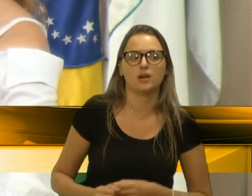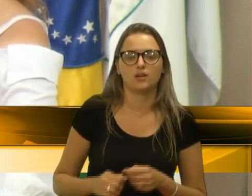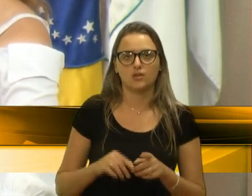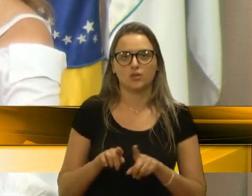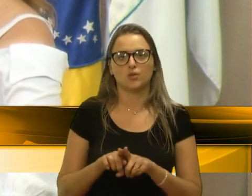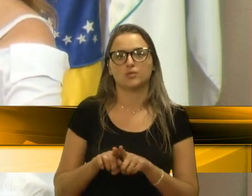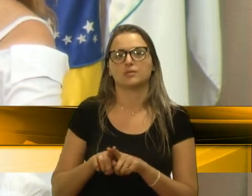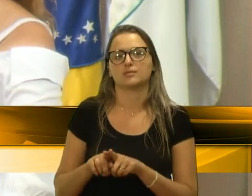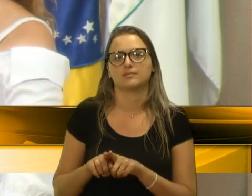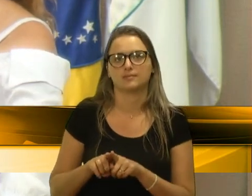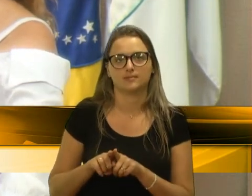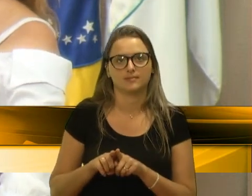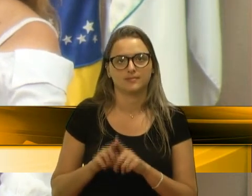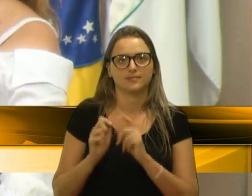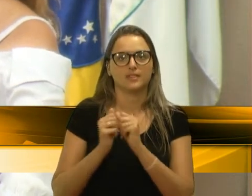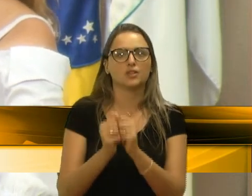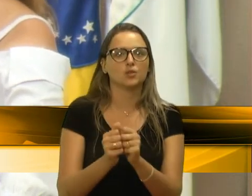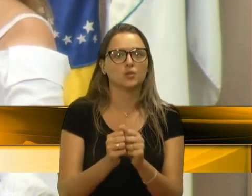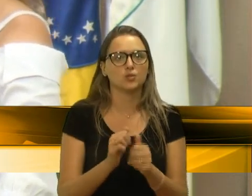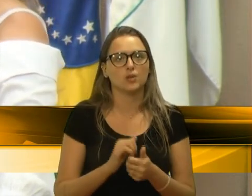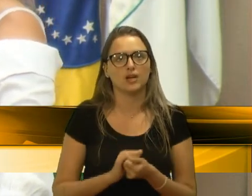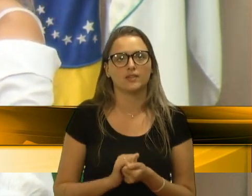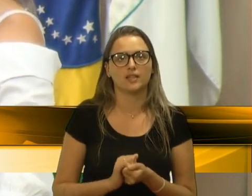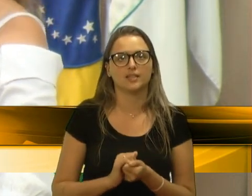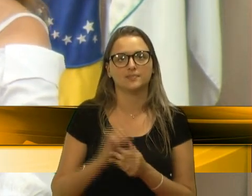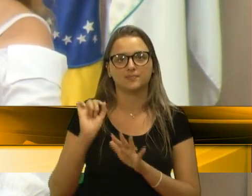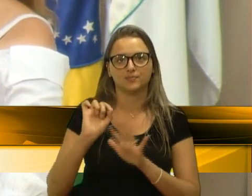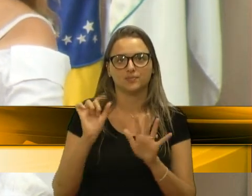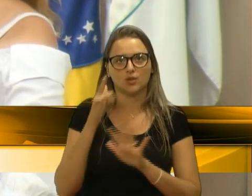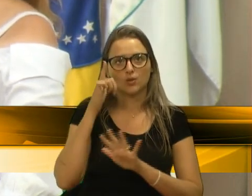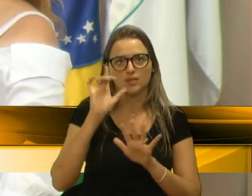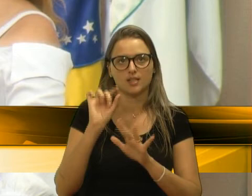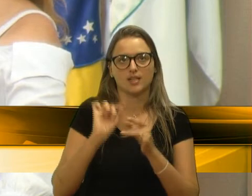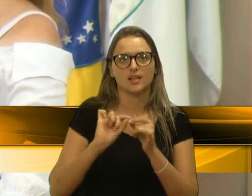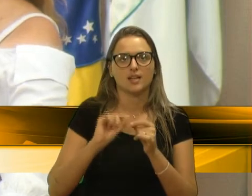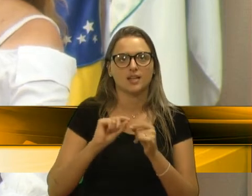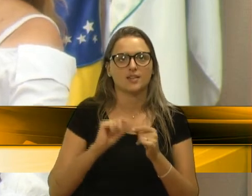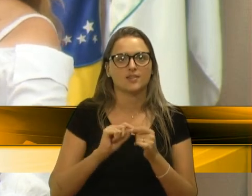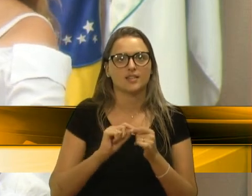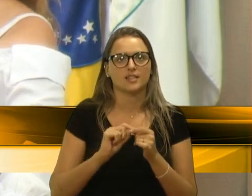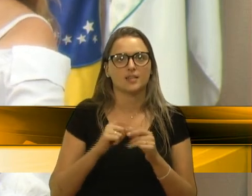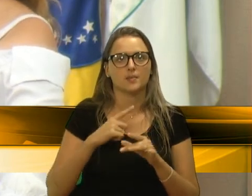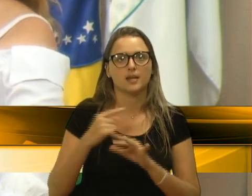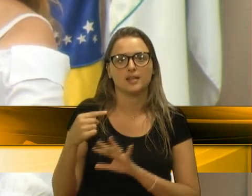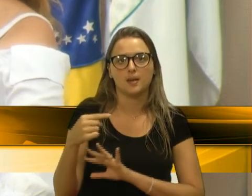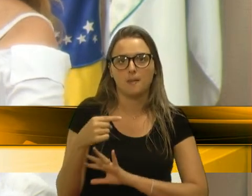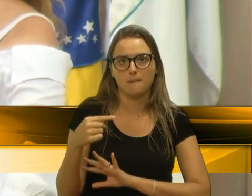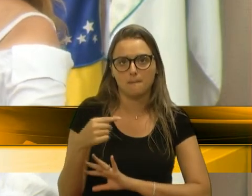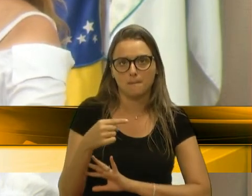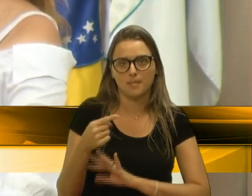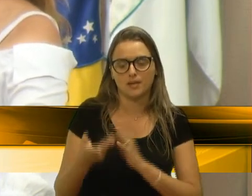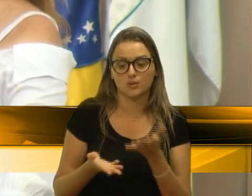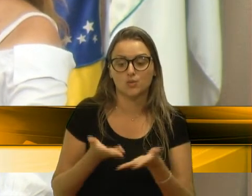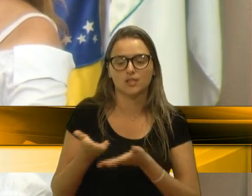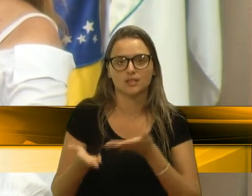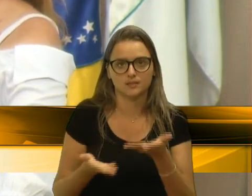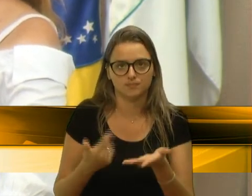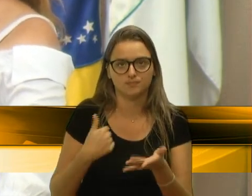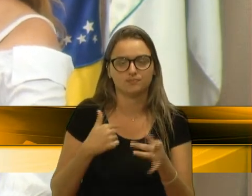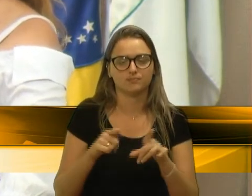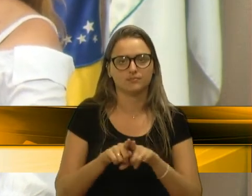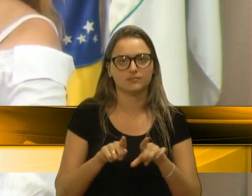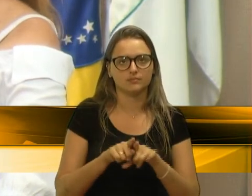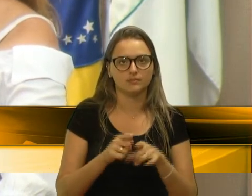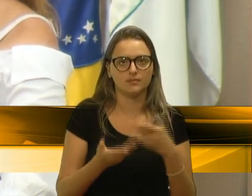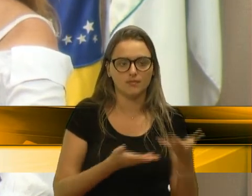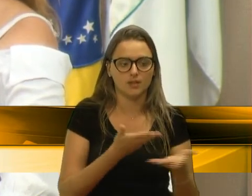pensar em soluções sobre o que pode ser feito para desafogar esses atendimentos. Então, também estive conversando